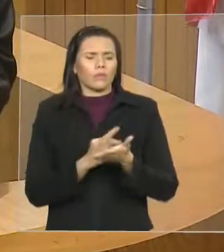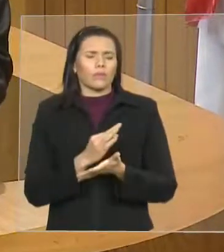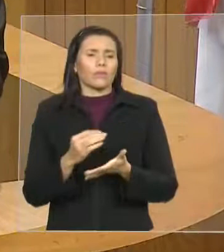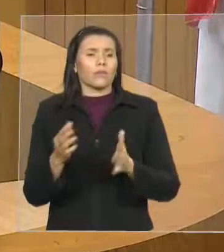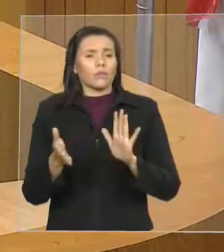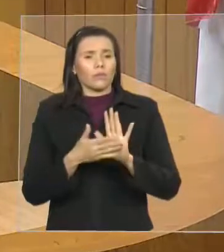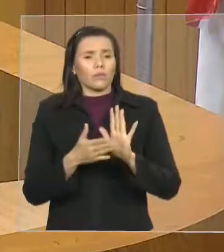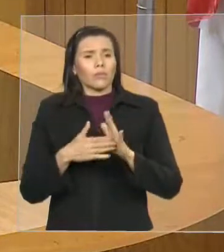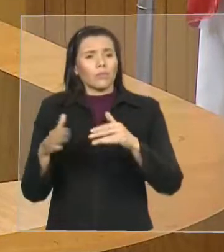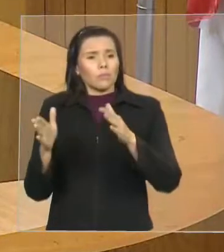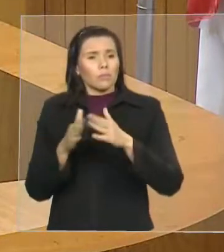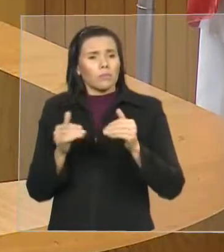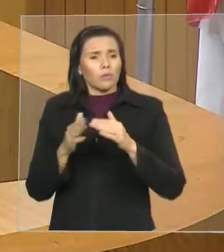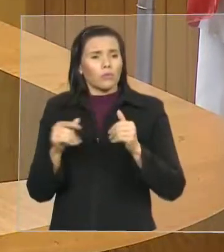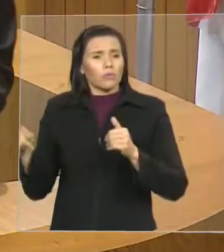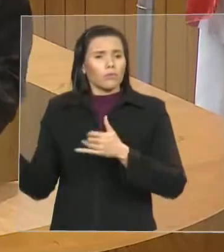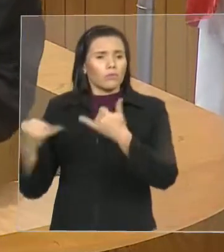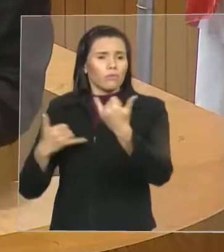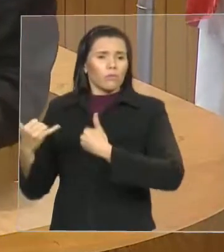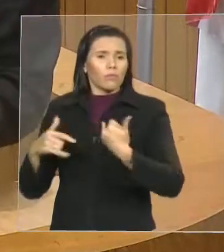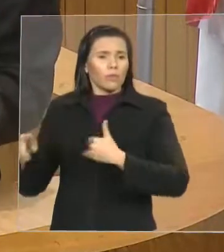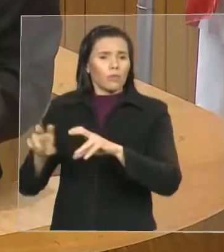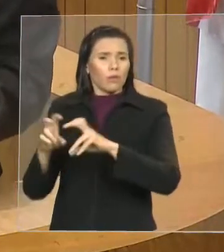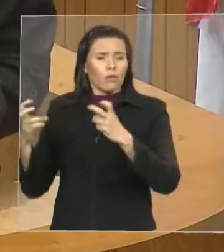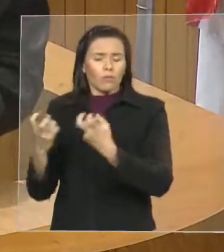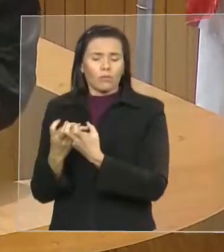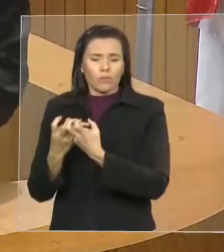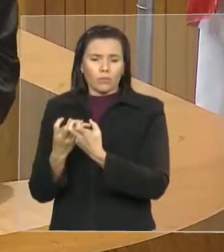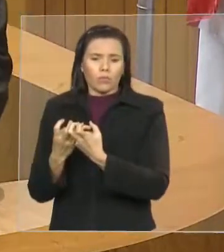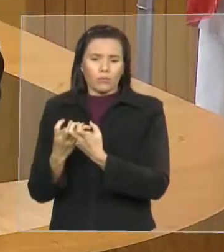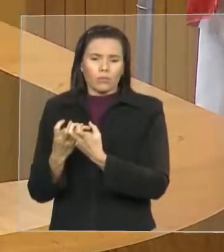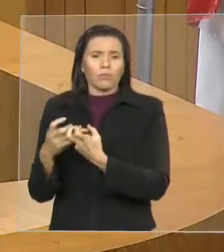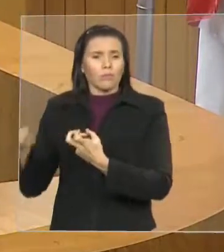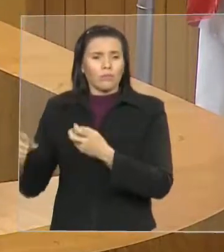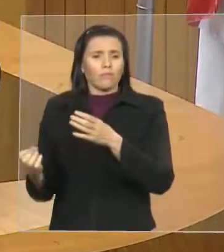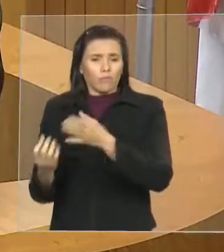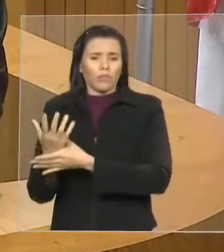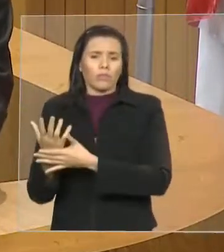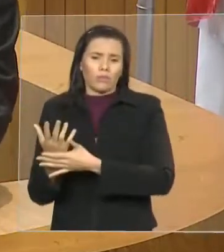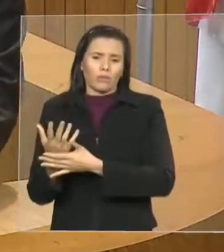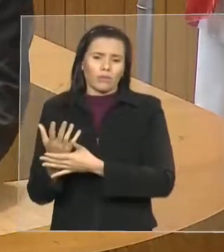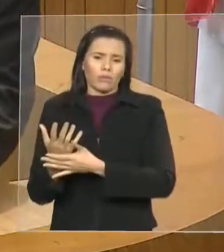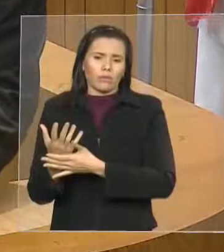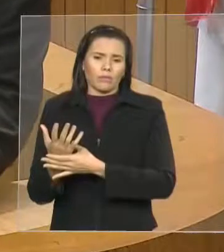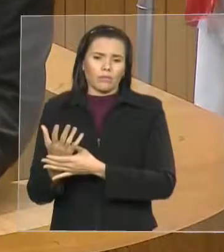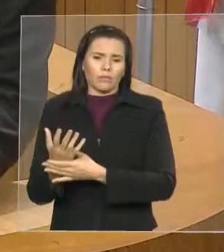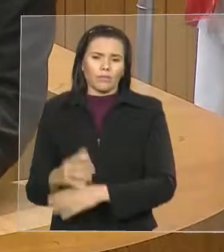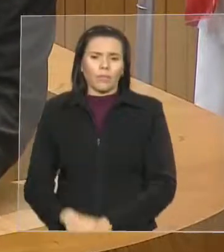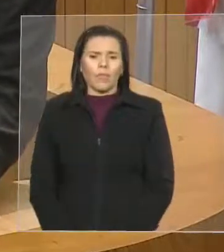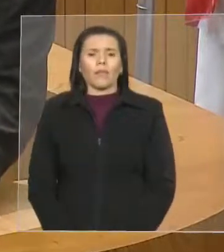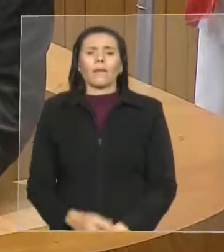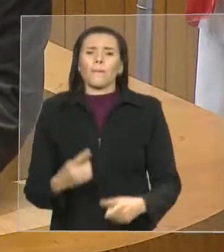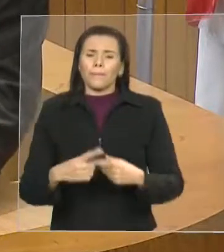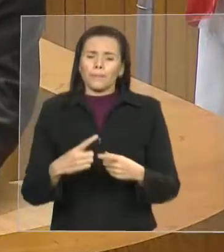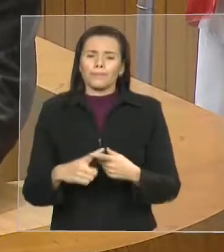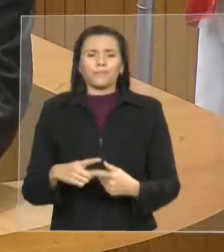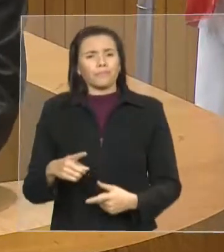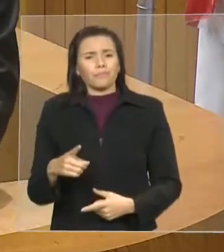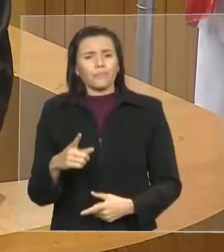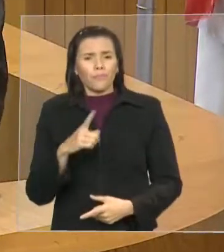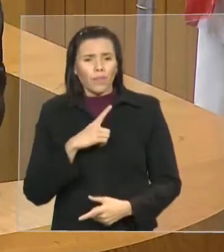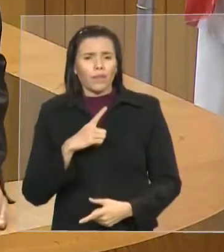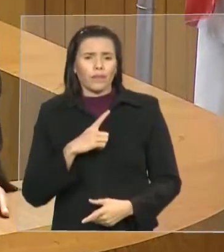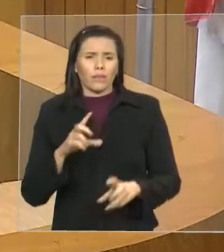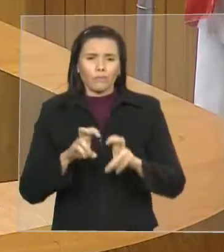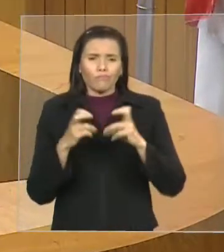está propondo a criação, por parte do deputado Roberto Costa, de uma frente parlamentar de acompanhamento a essa situação das